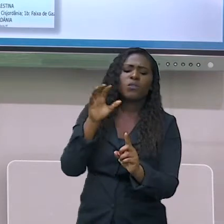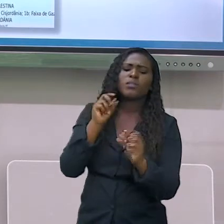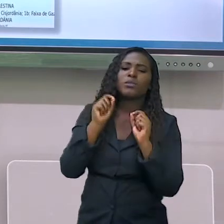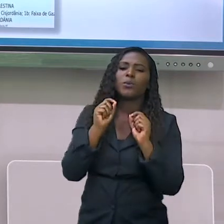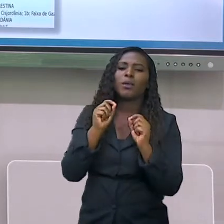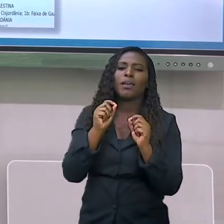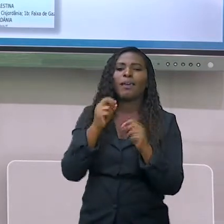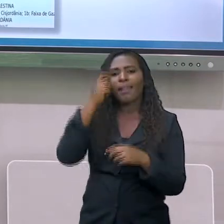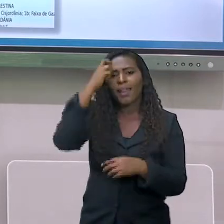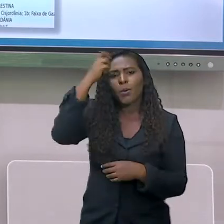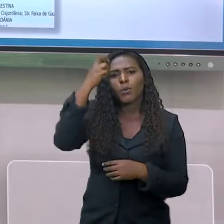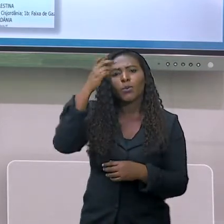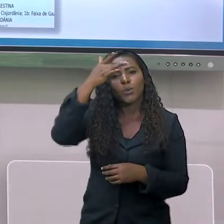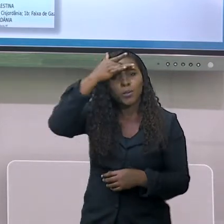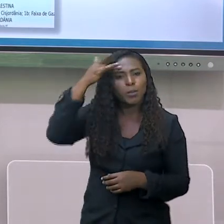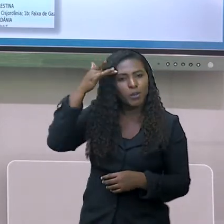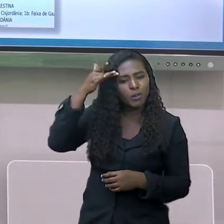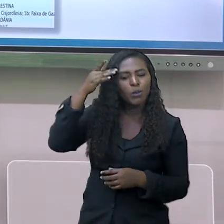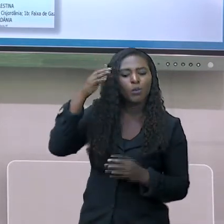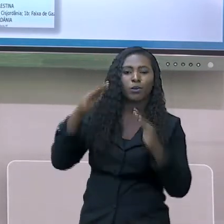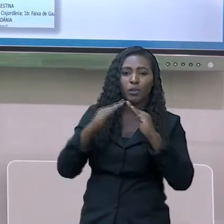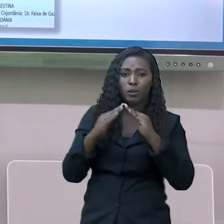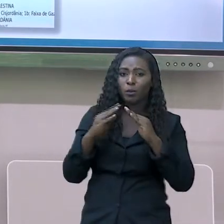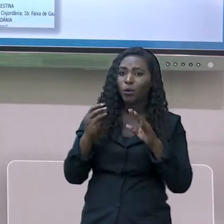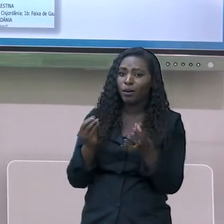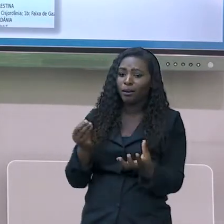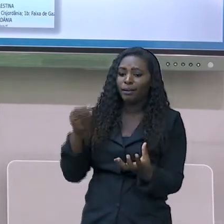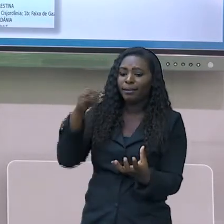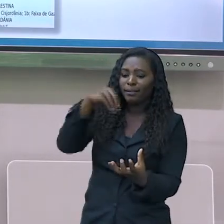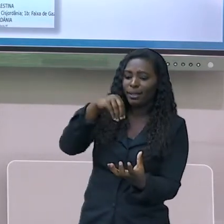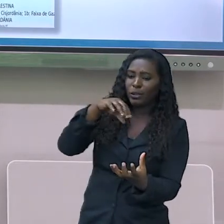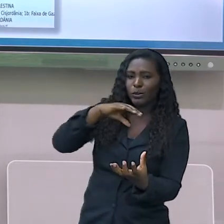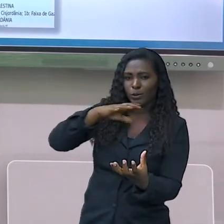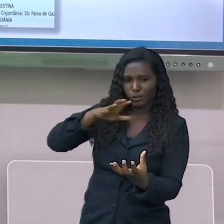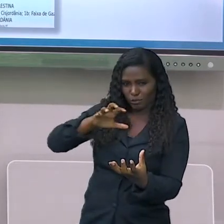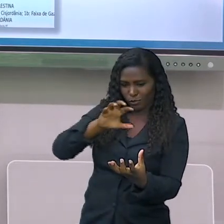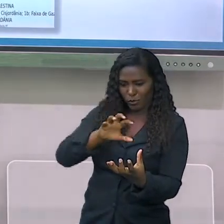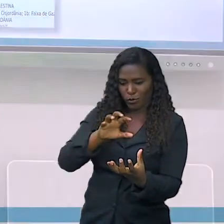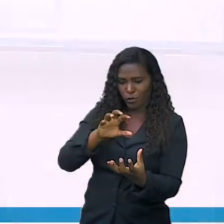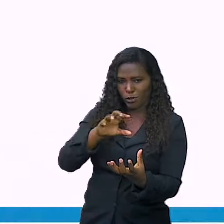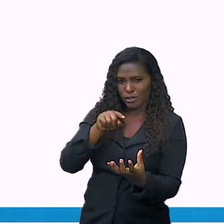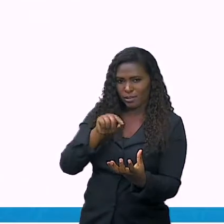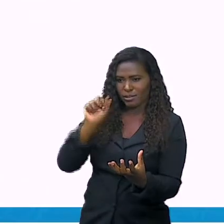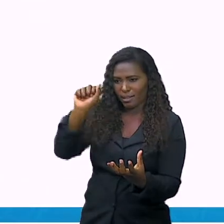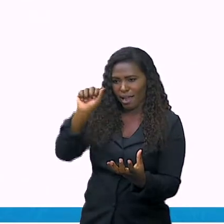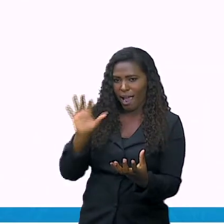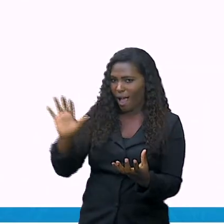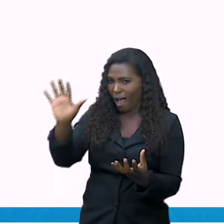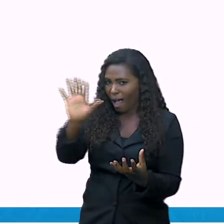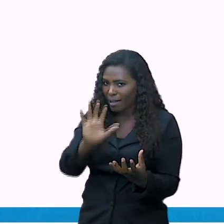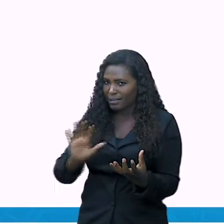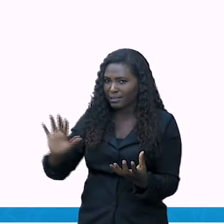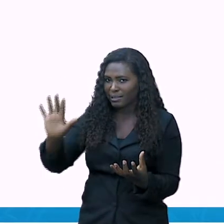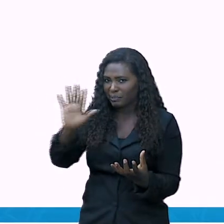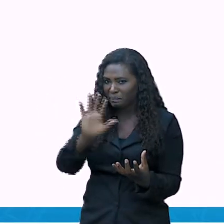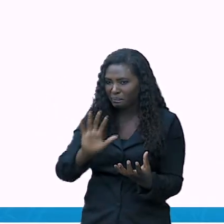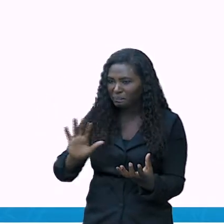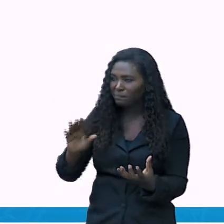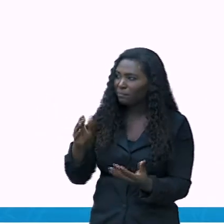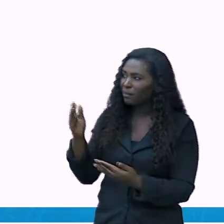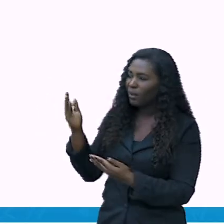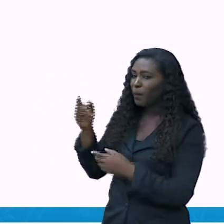Esse é o nosso mapa do continente asiático. Observem que tem países